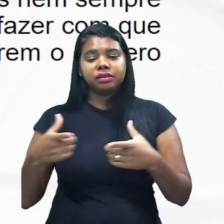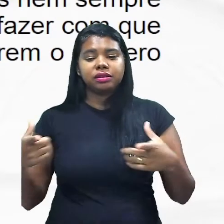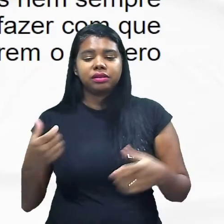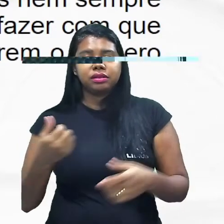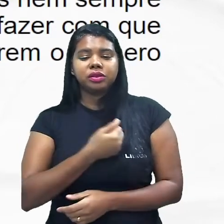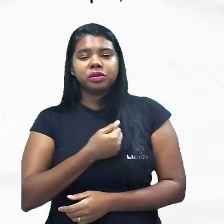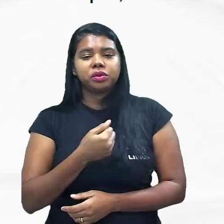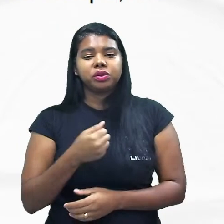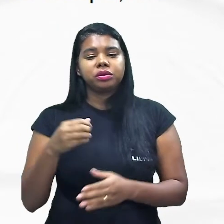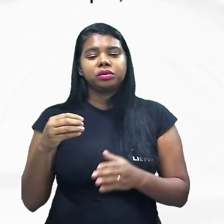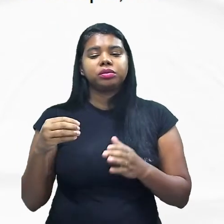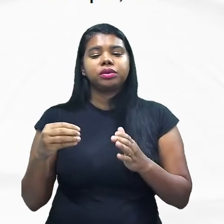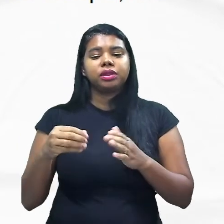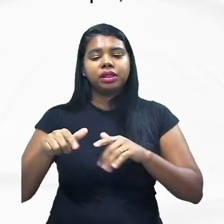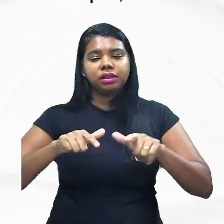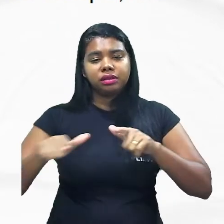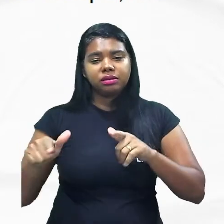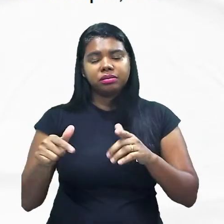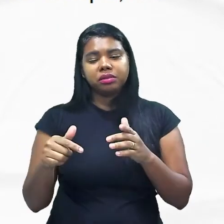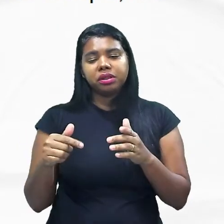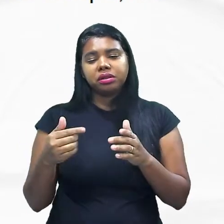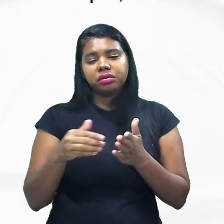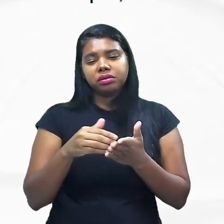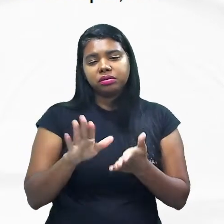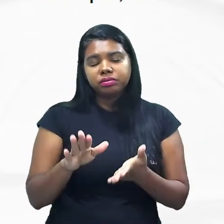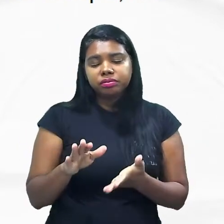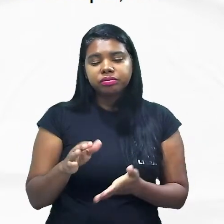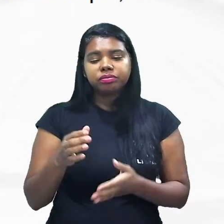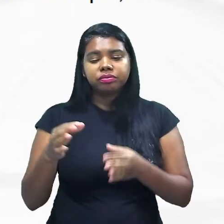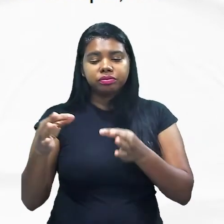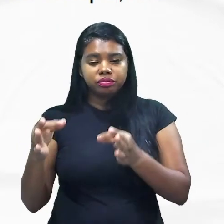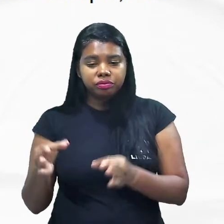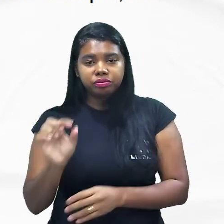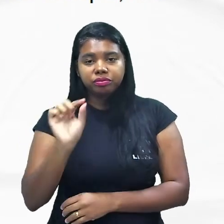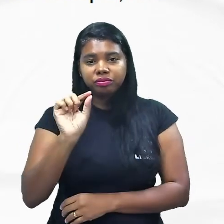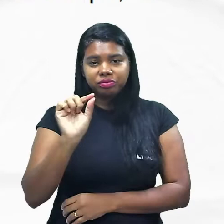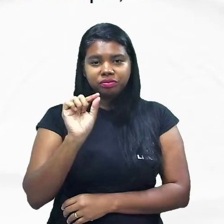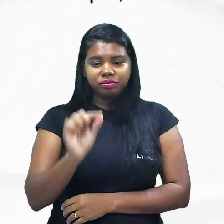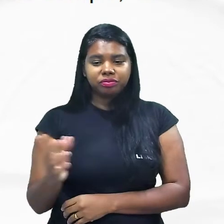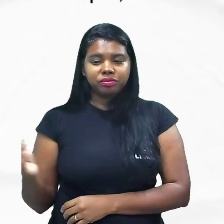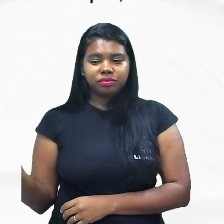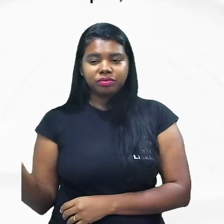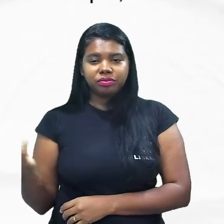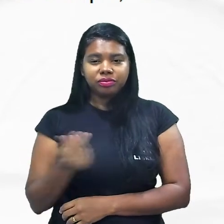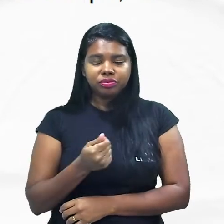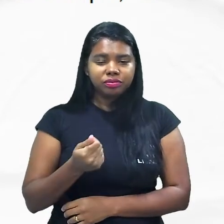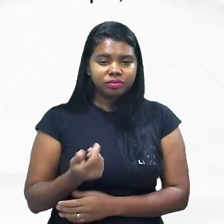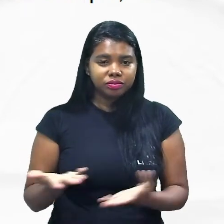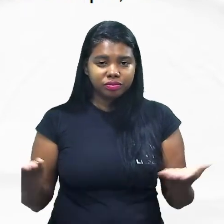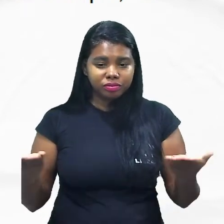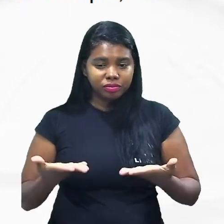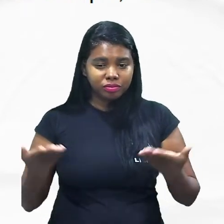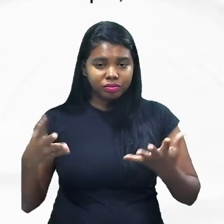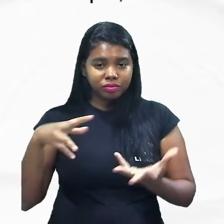desempregados o certo é que na velocidade com que anda esse planeta as